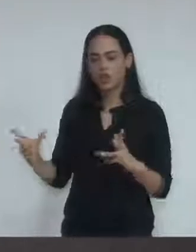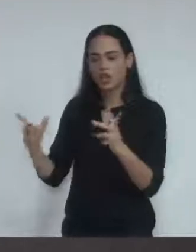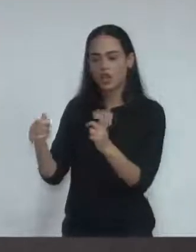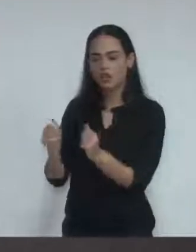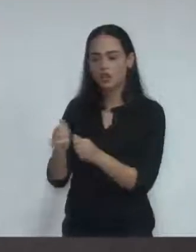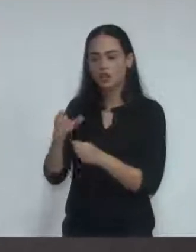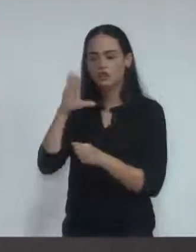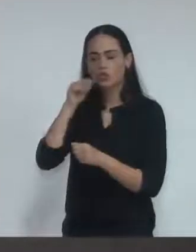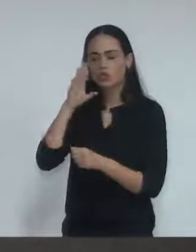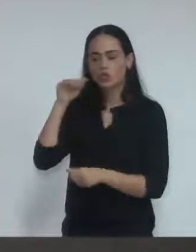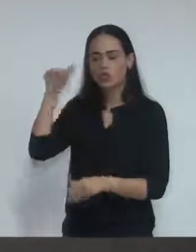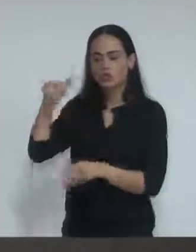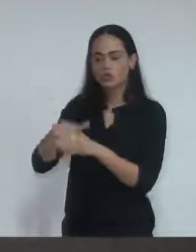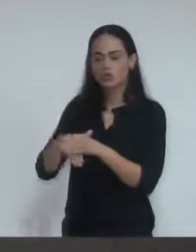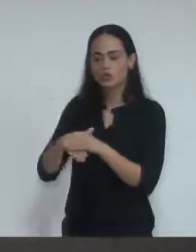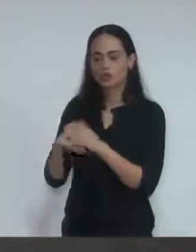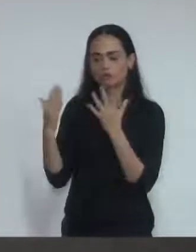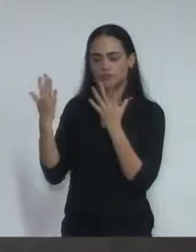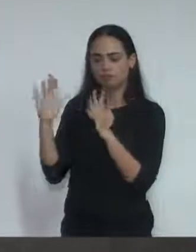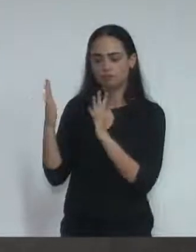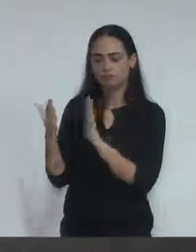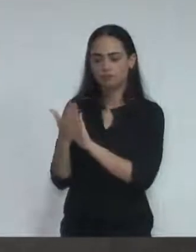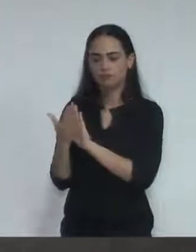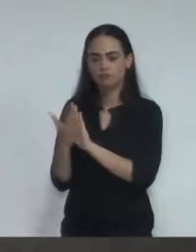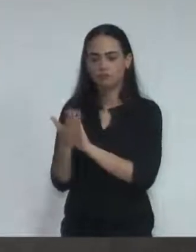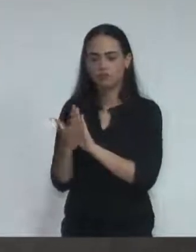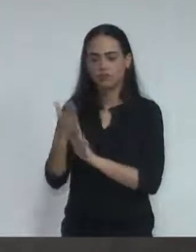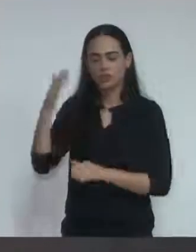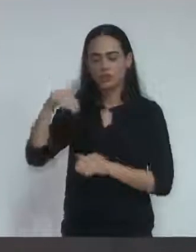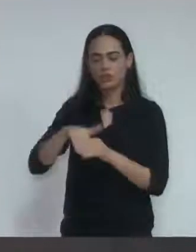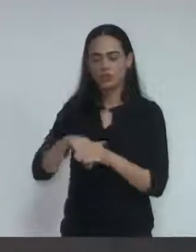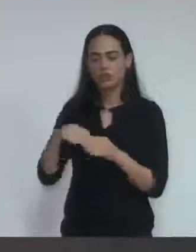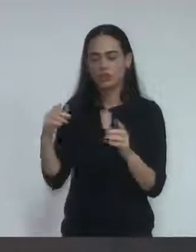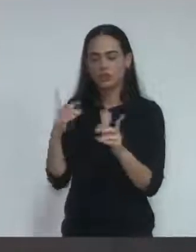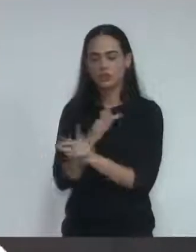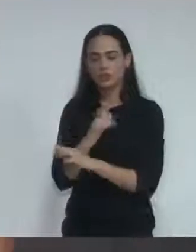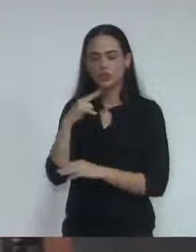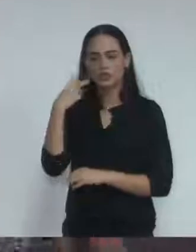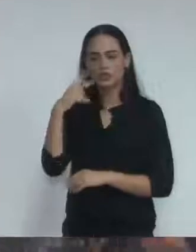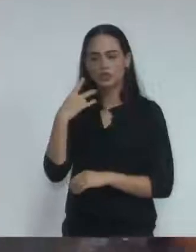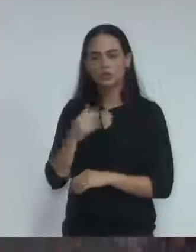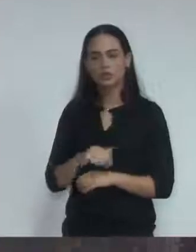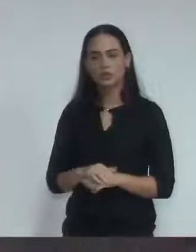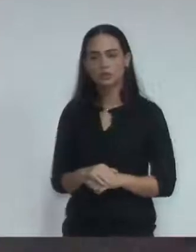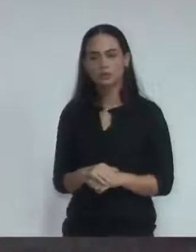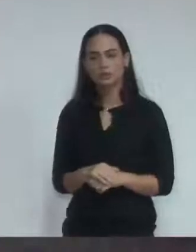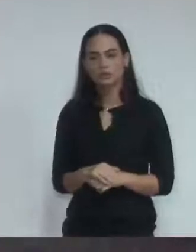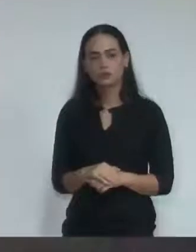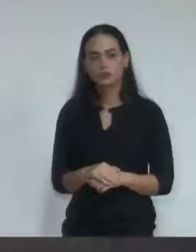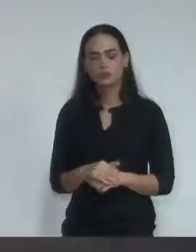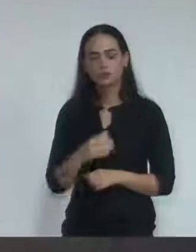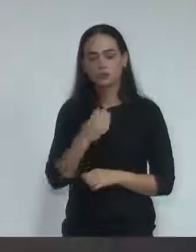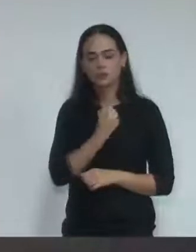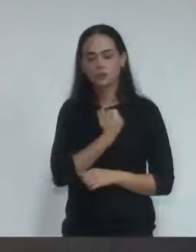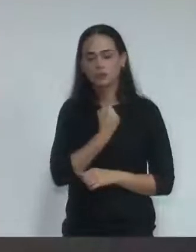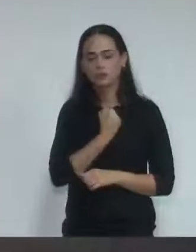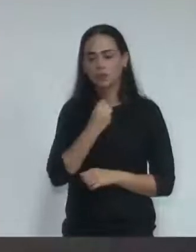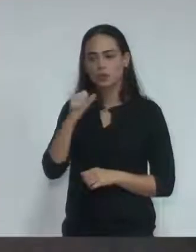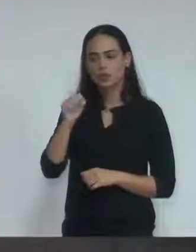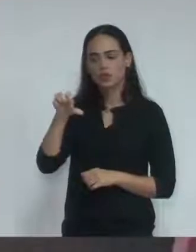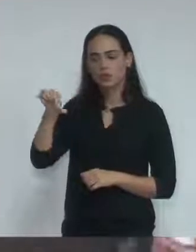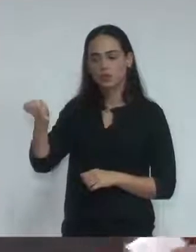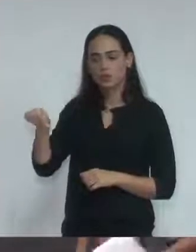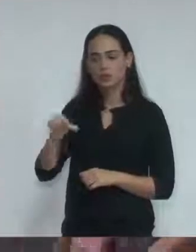Independência, número 5407, Jardim Alba, Vinhedo, São Paulo. Moção, número 89, 2018.